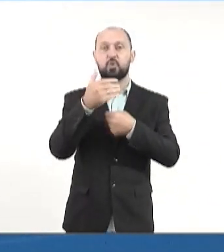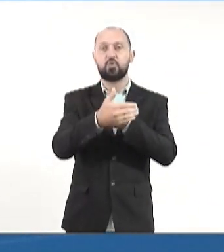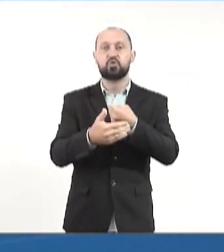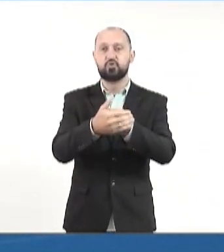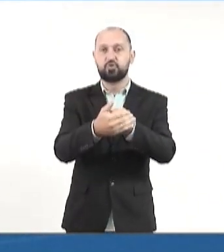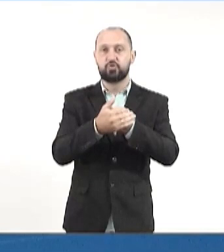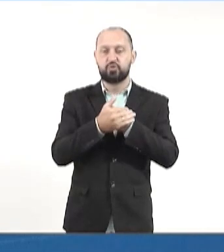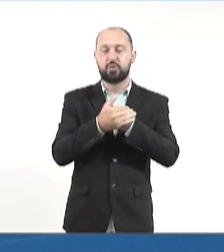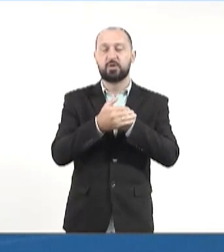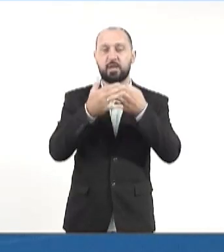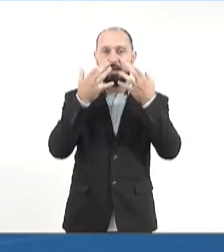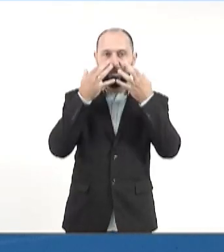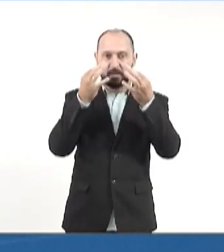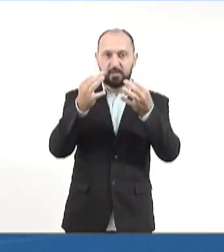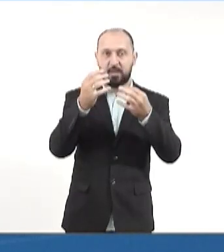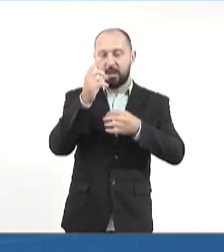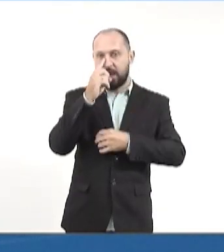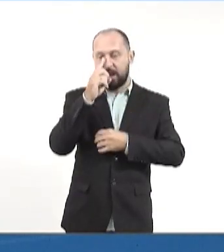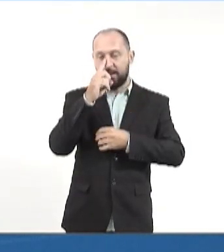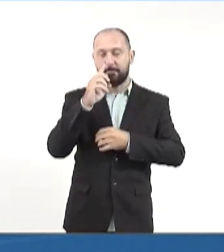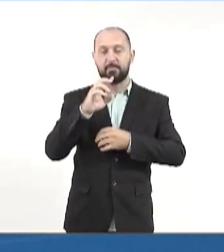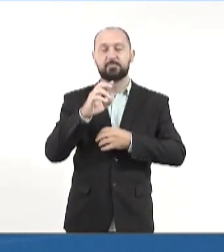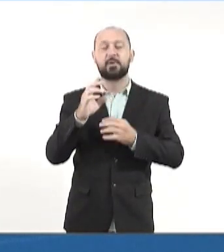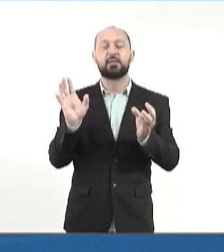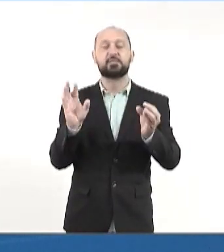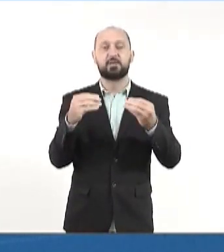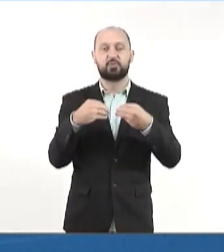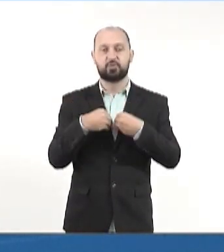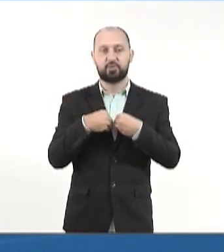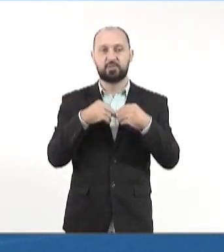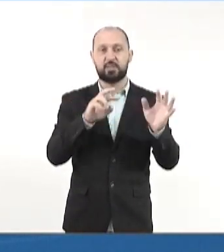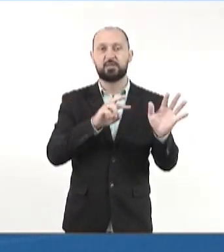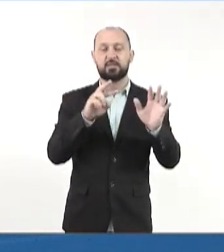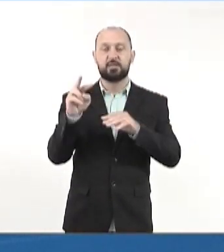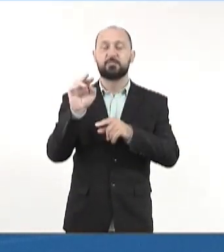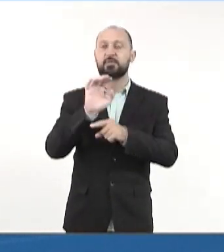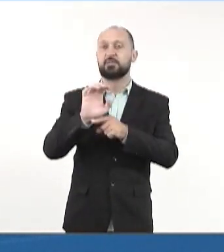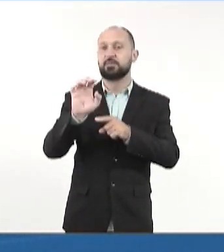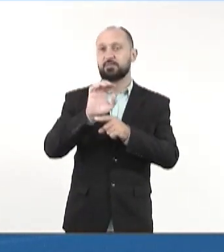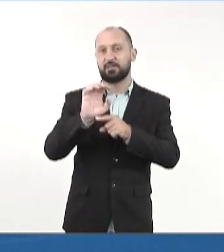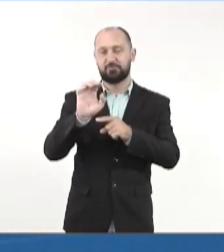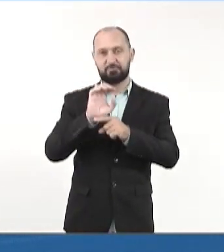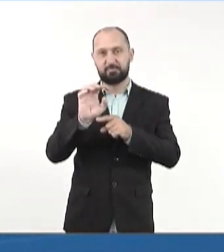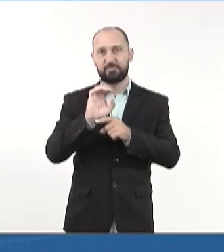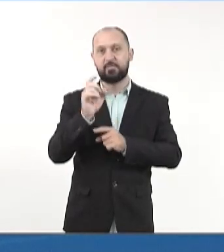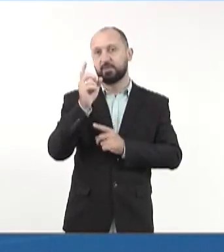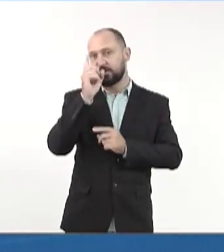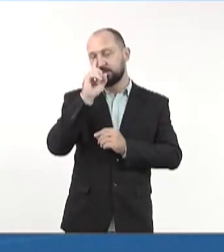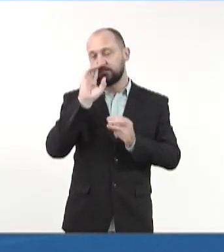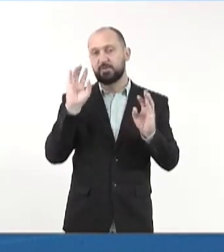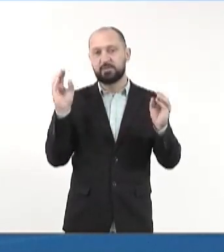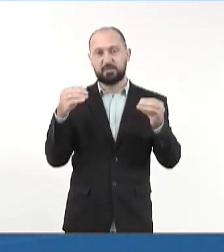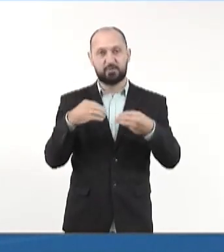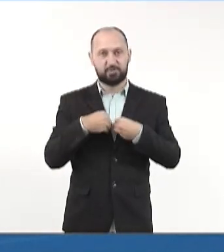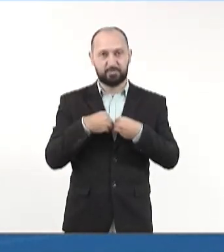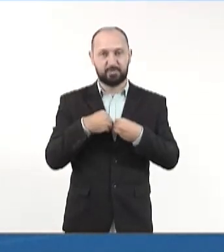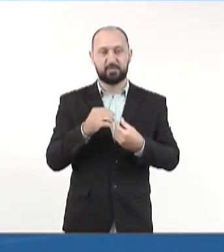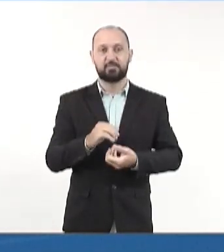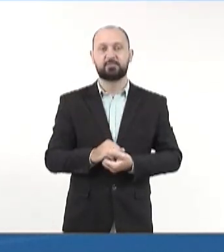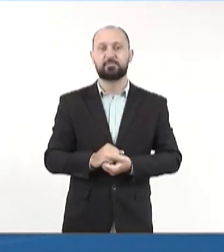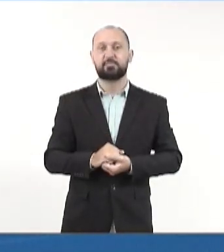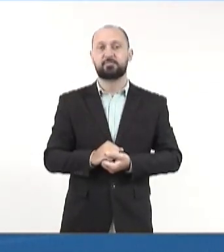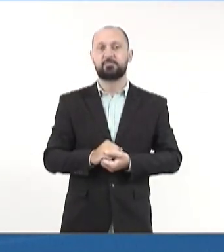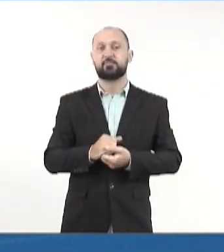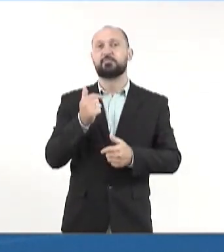proteção e atenção às mães atípicas e a semana estadual das mães atípicas.